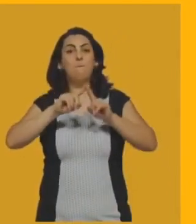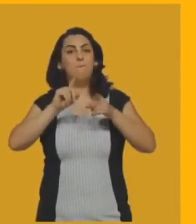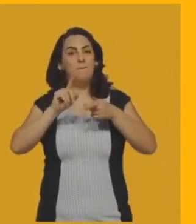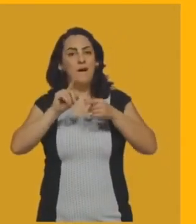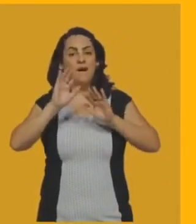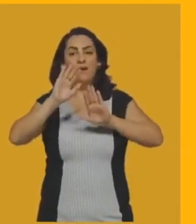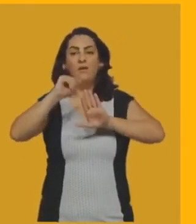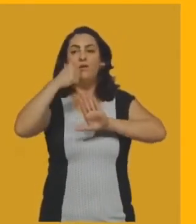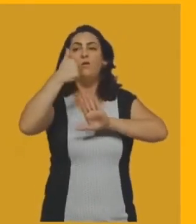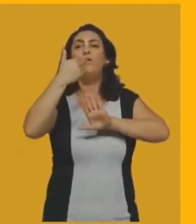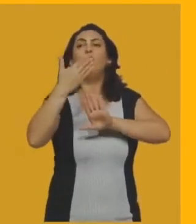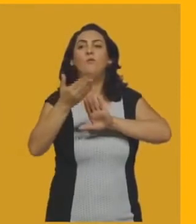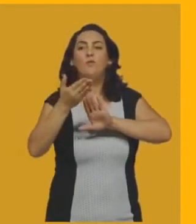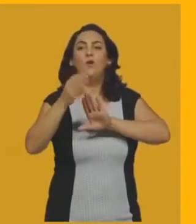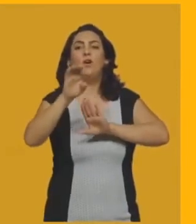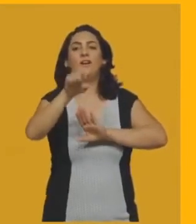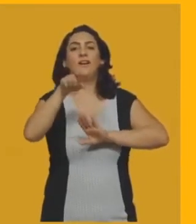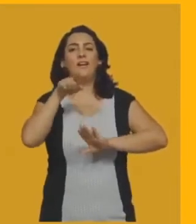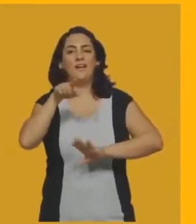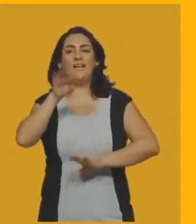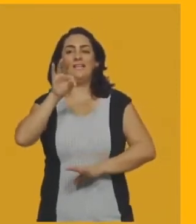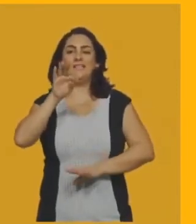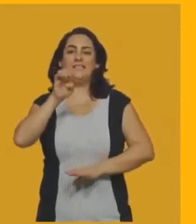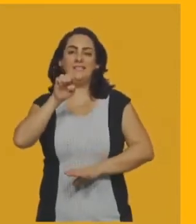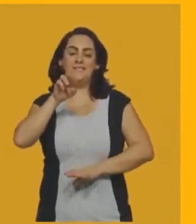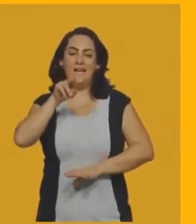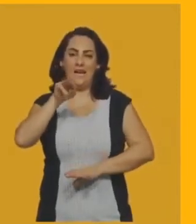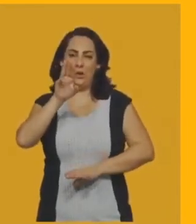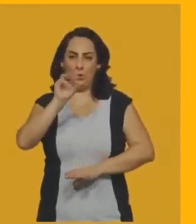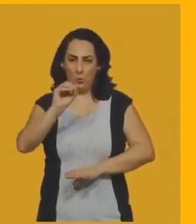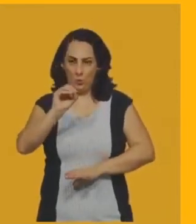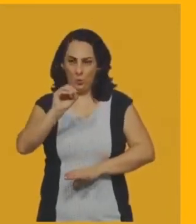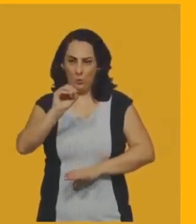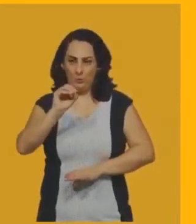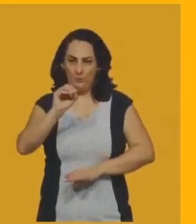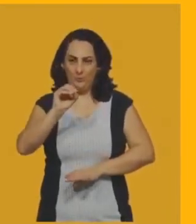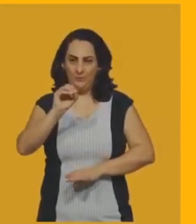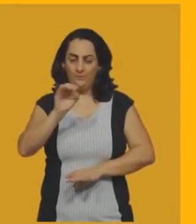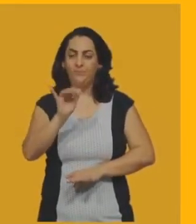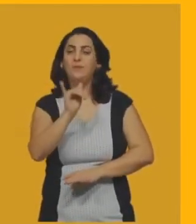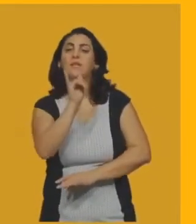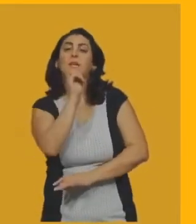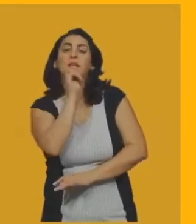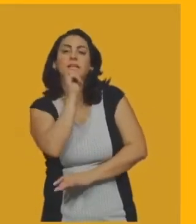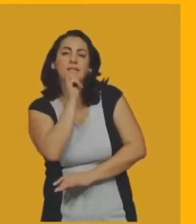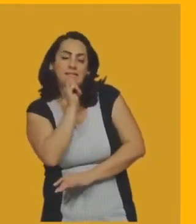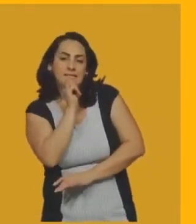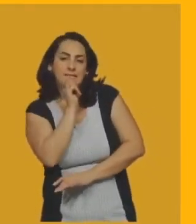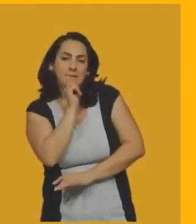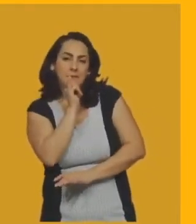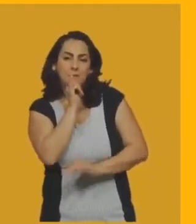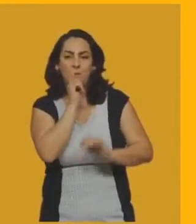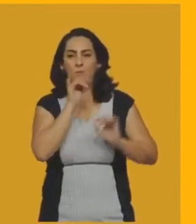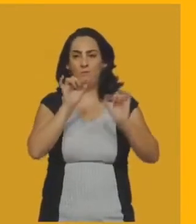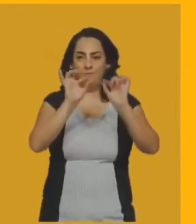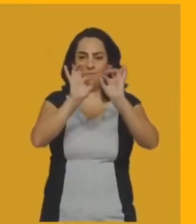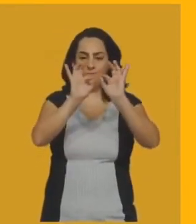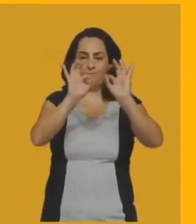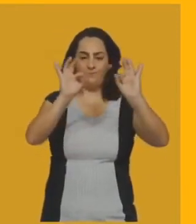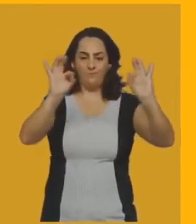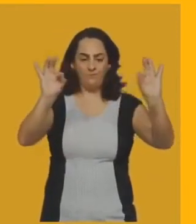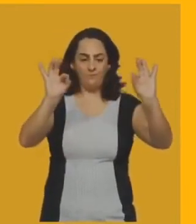de ângulos internos. Os que estão do lado de fora, né, são chamados de ângulos